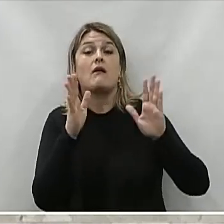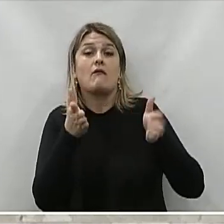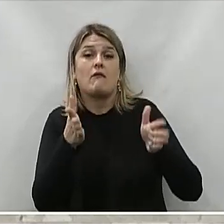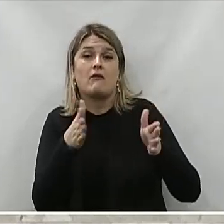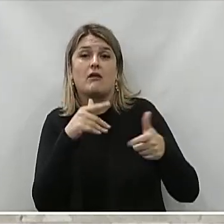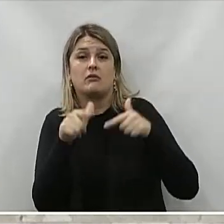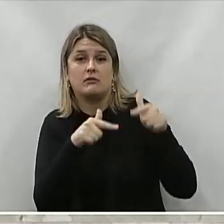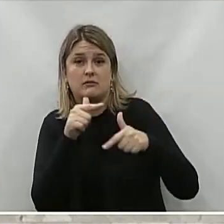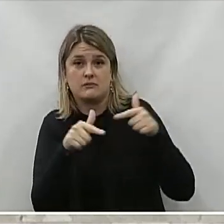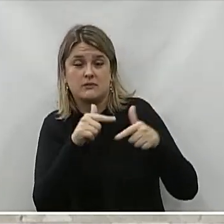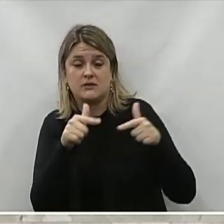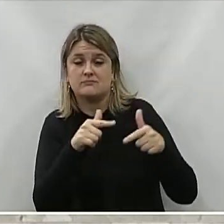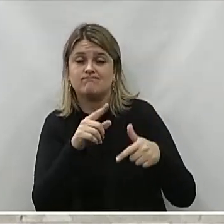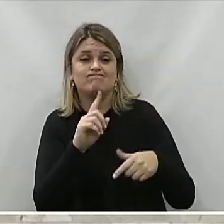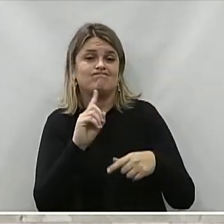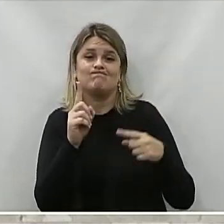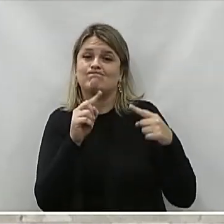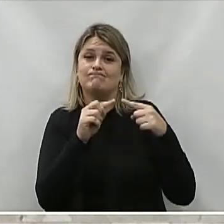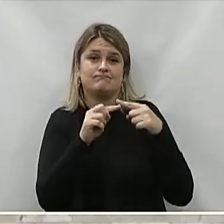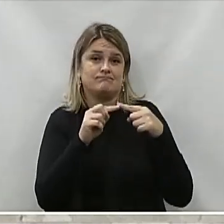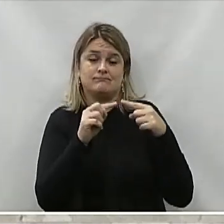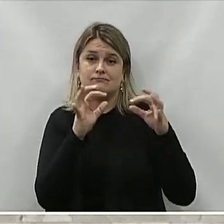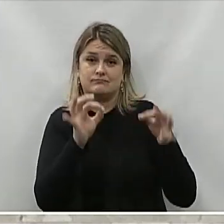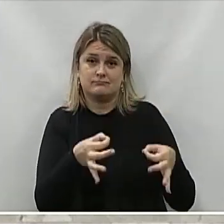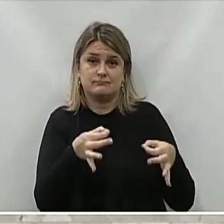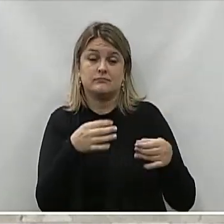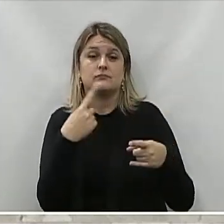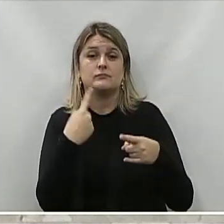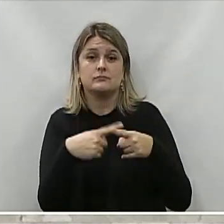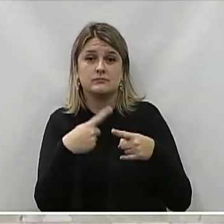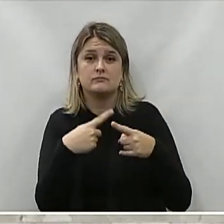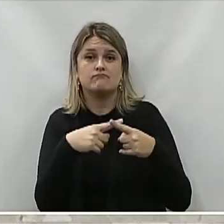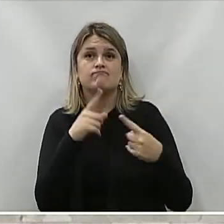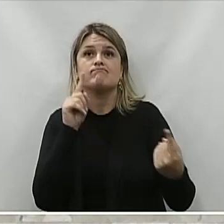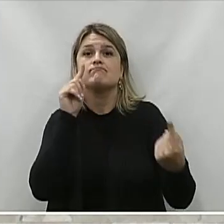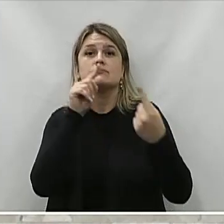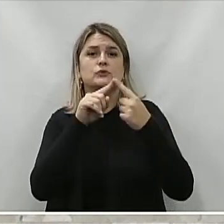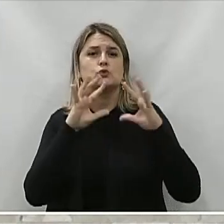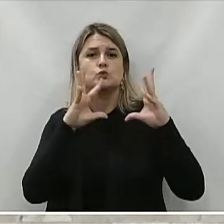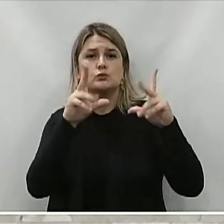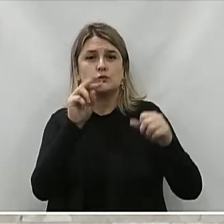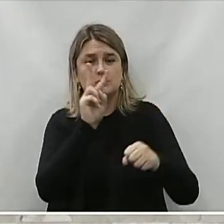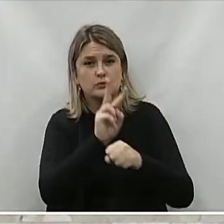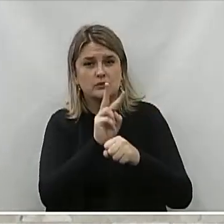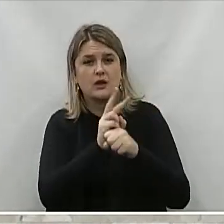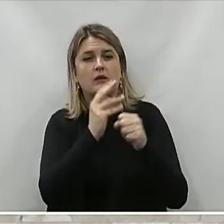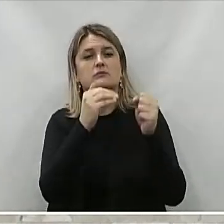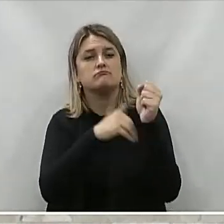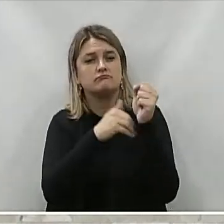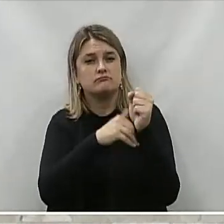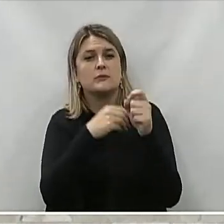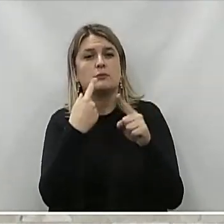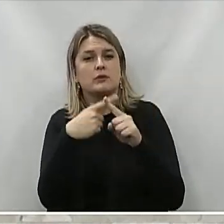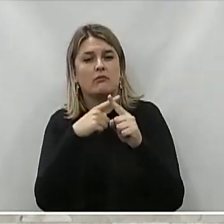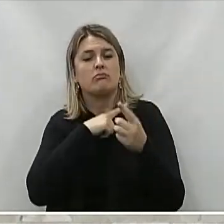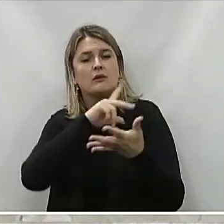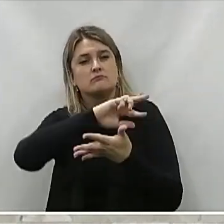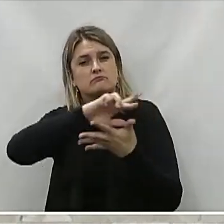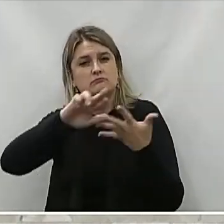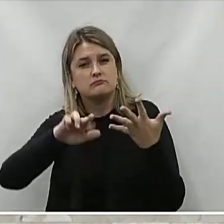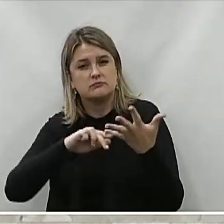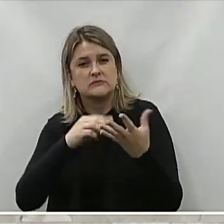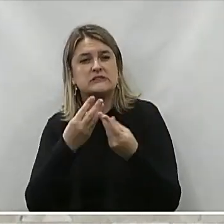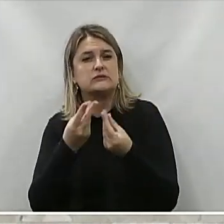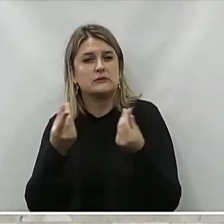prestando Seus serviços Não é o local Adequado Tendo em vista Que também visa Todo um cuidado E sigilo Pois envolve Várias questões